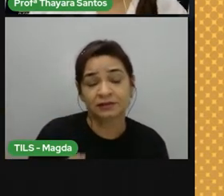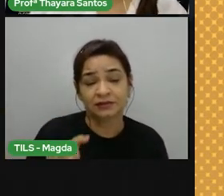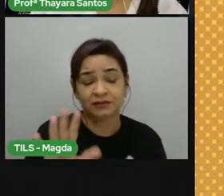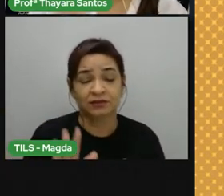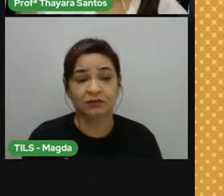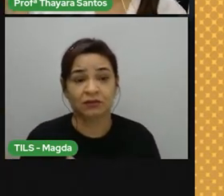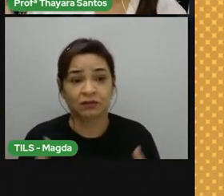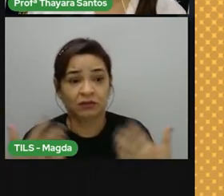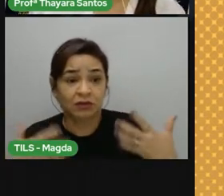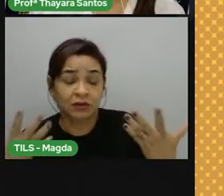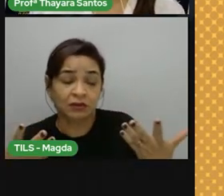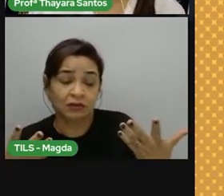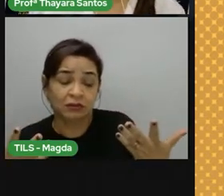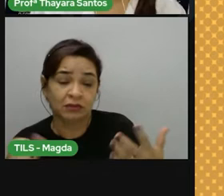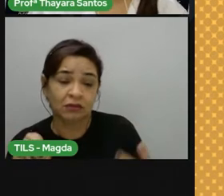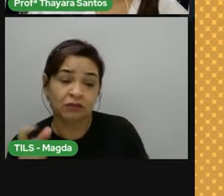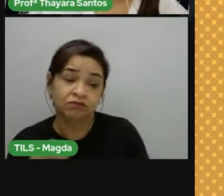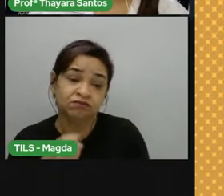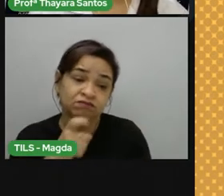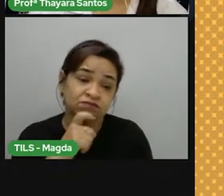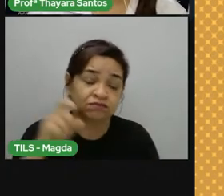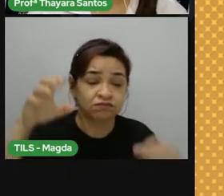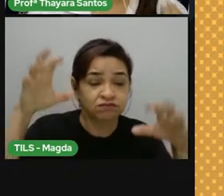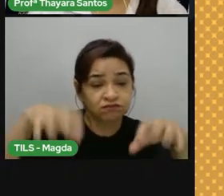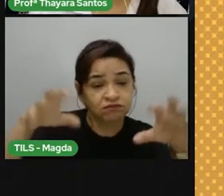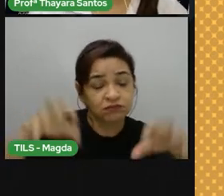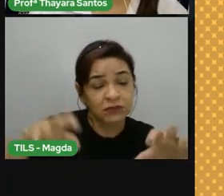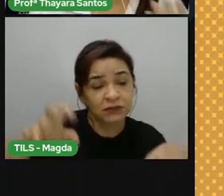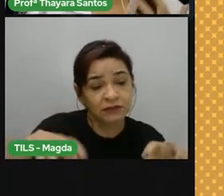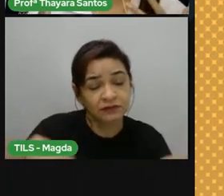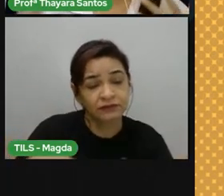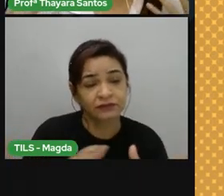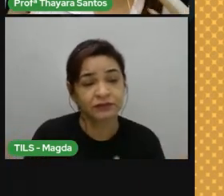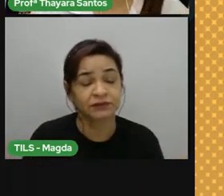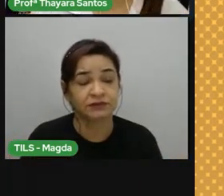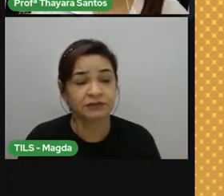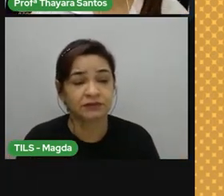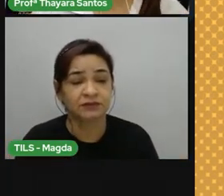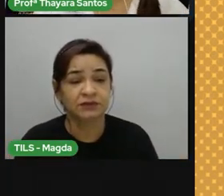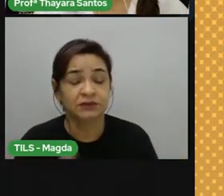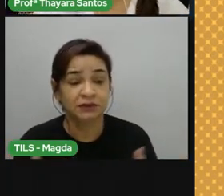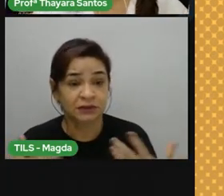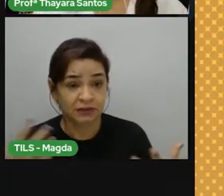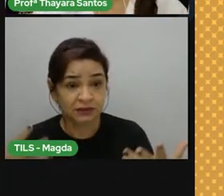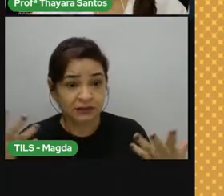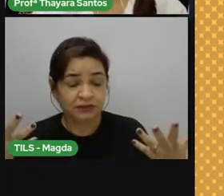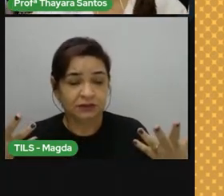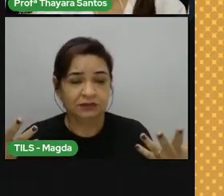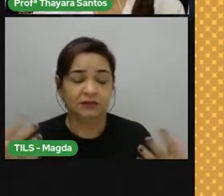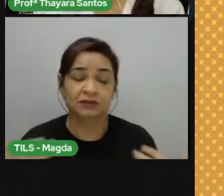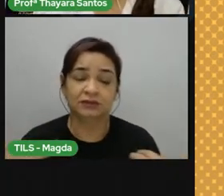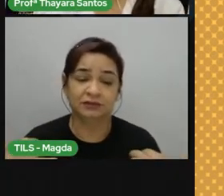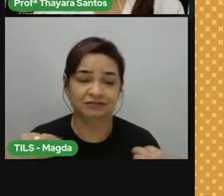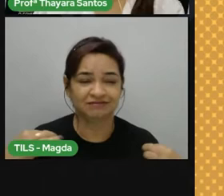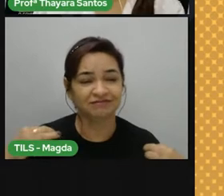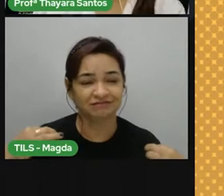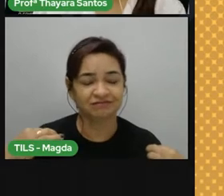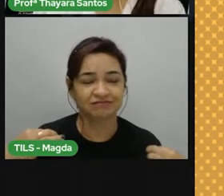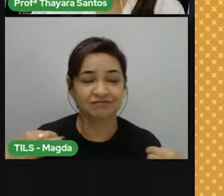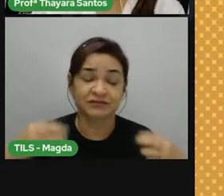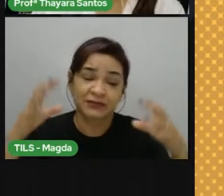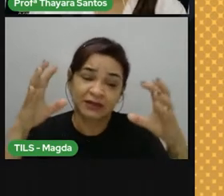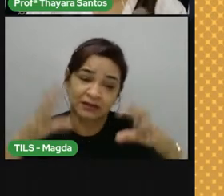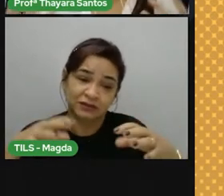seca e estação chuvosa. Na estação seca, é claro que a gente vai usar roupas mais leves. Na estação chuvosa,